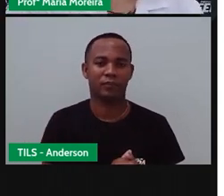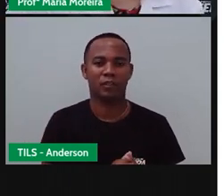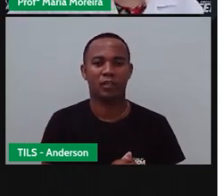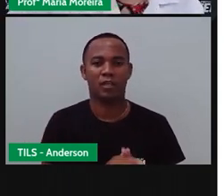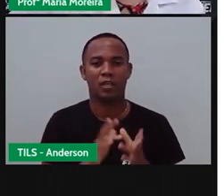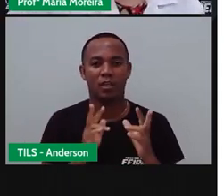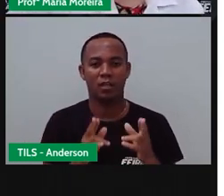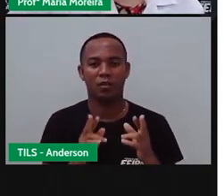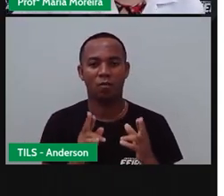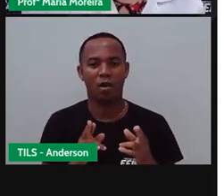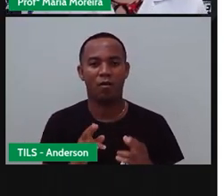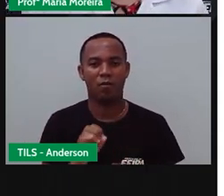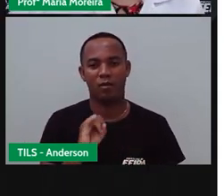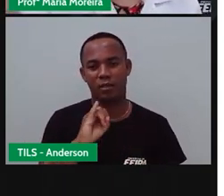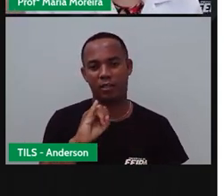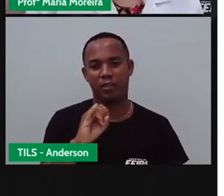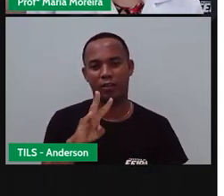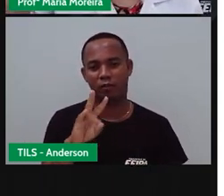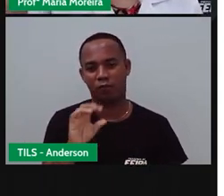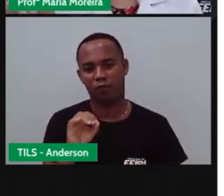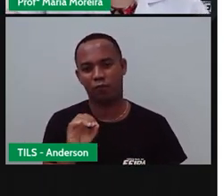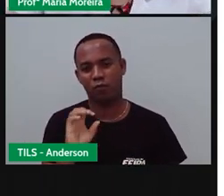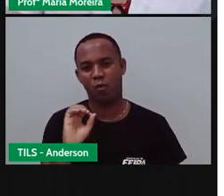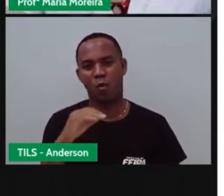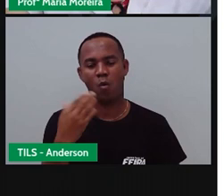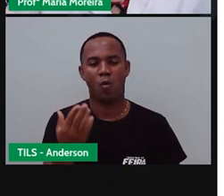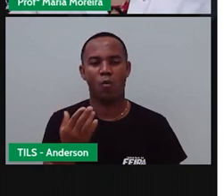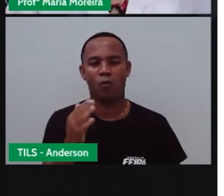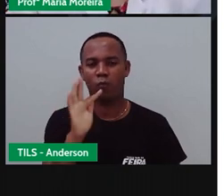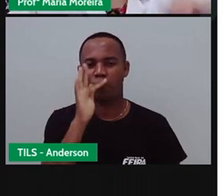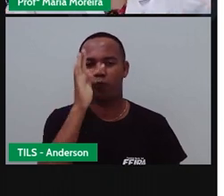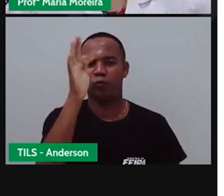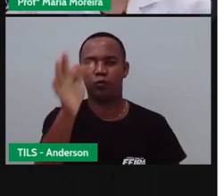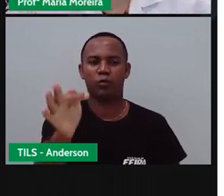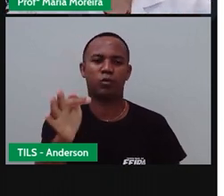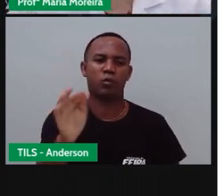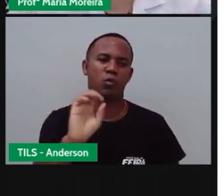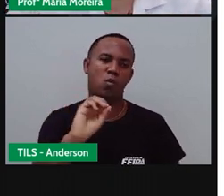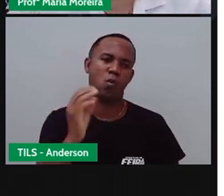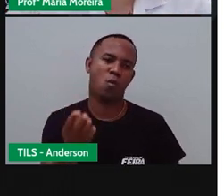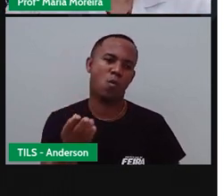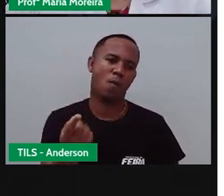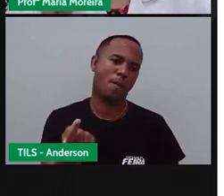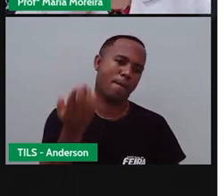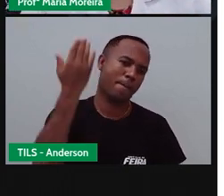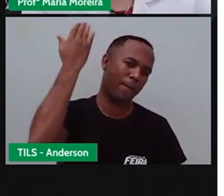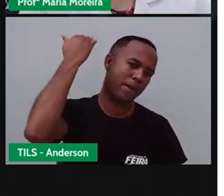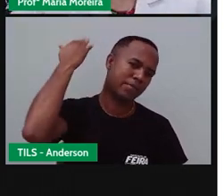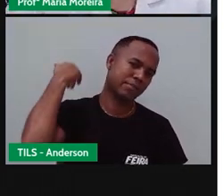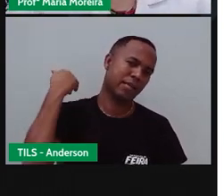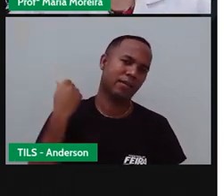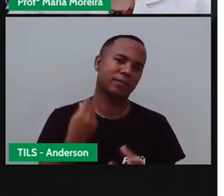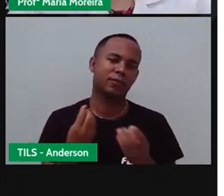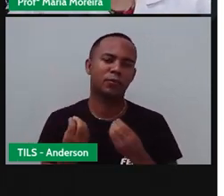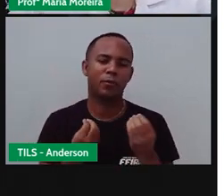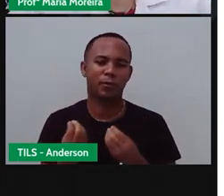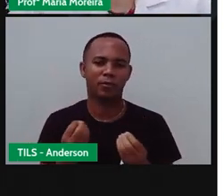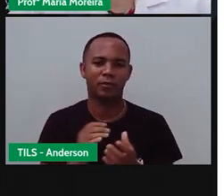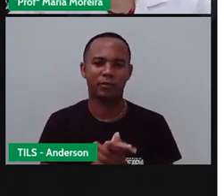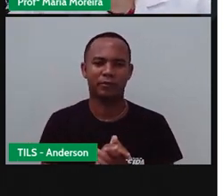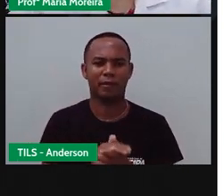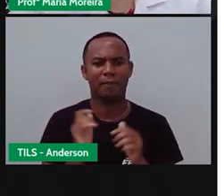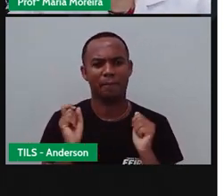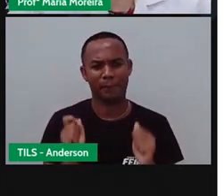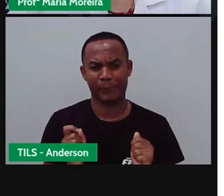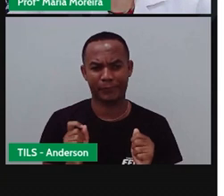o Ivo Ou faria como a gente? Você iria pro futuro Ou voltaria no passado Pra tentar fazer alguma coisa Que Poxa Deixei